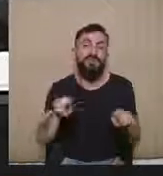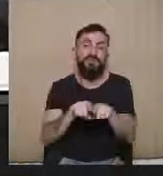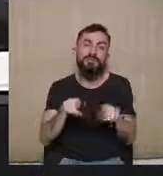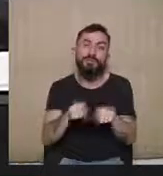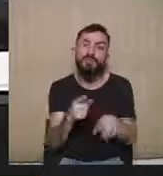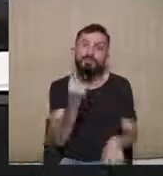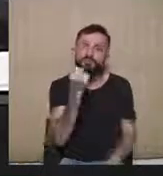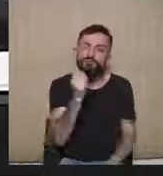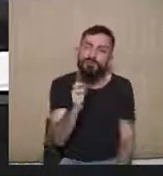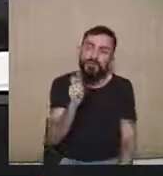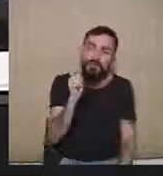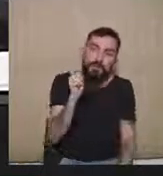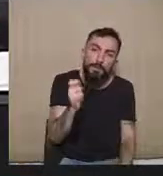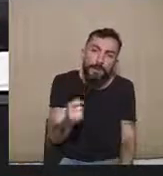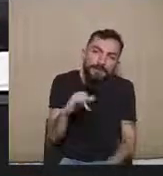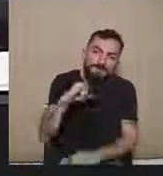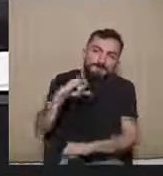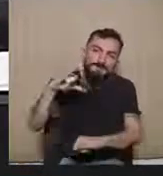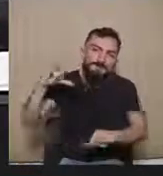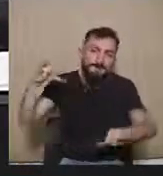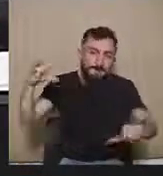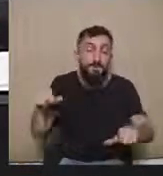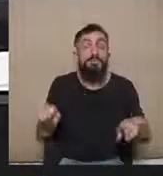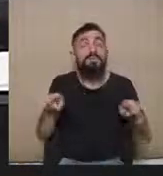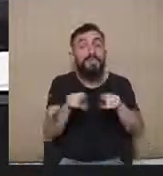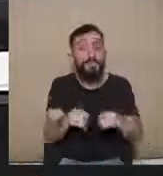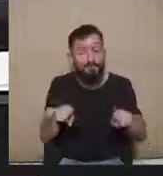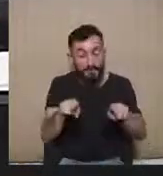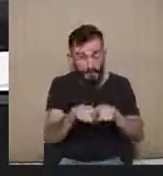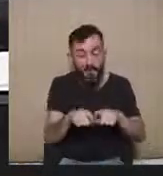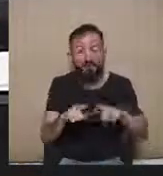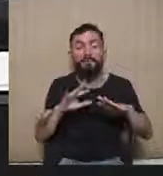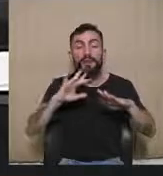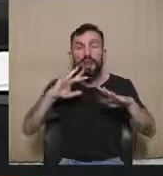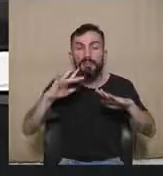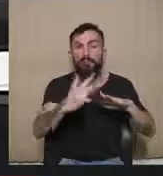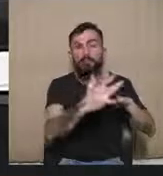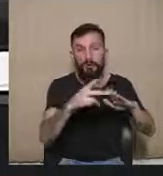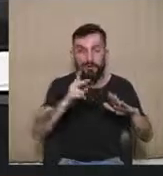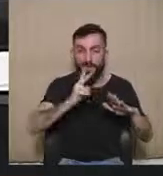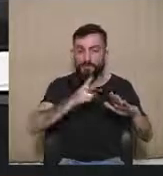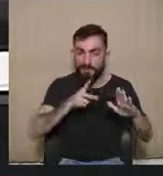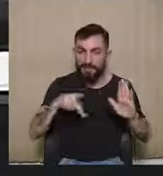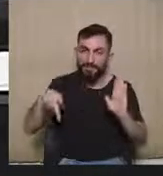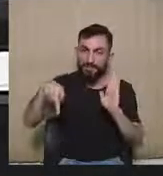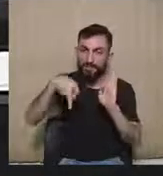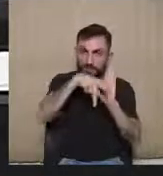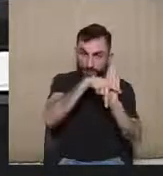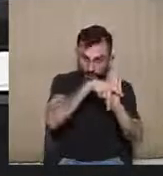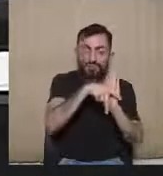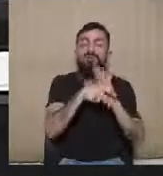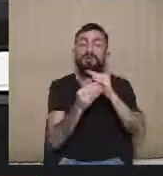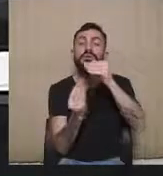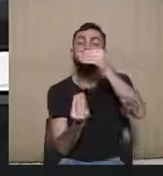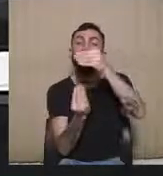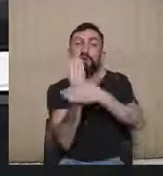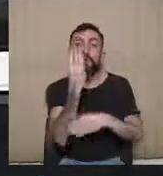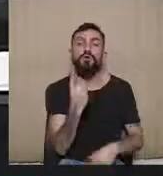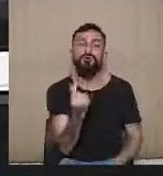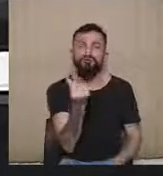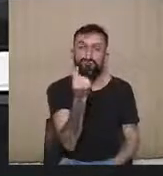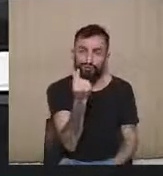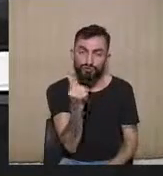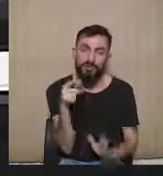remuneração por meio de cliques que as plataformas que os provedores de aplicações implementaram, isso efetivamente